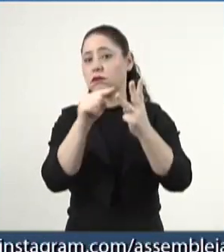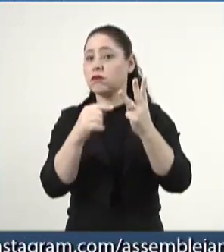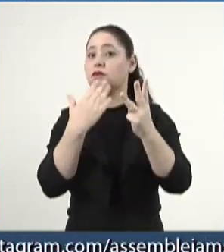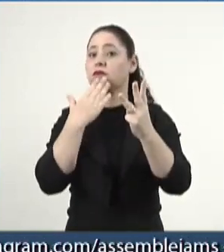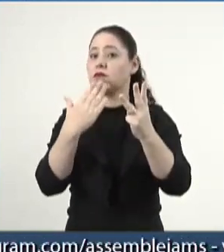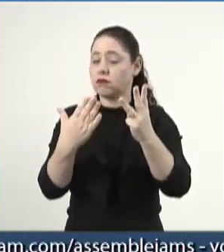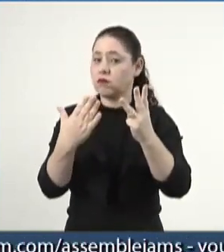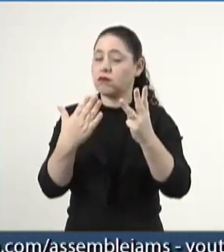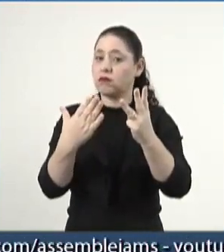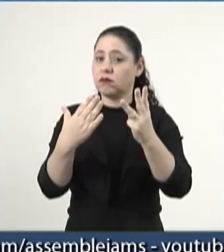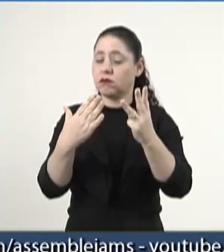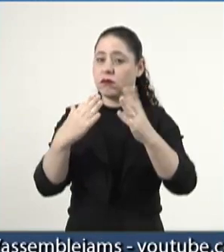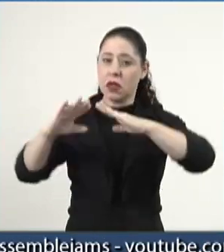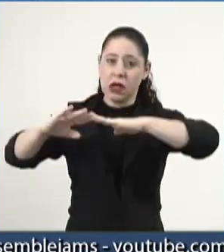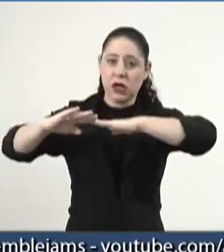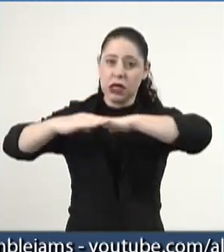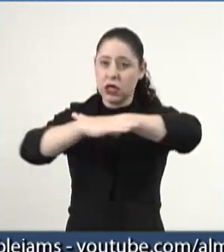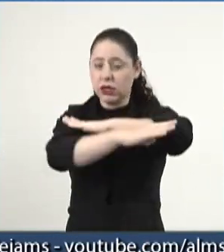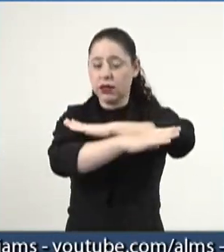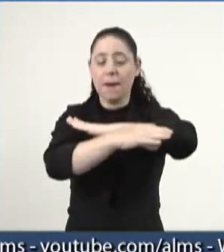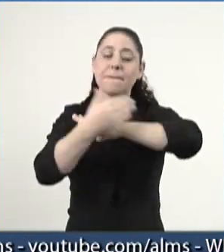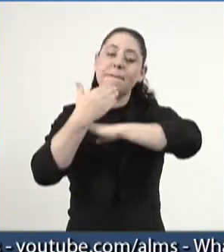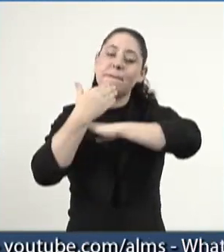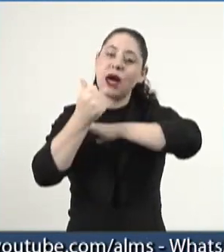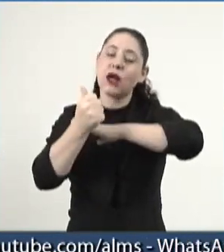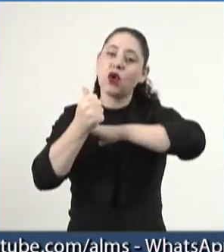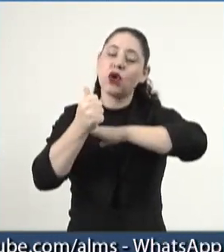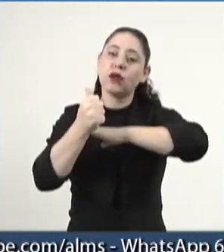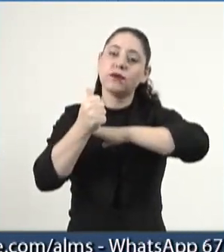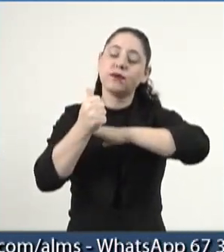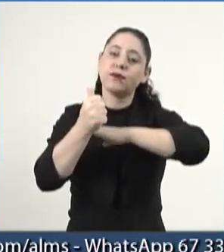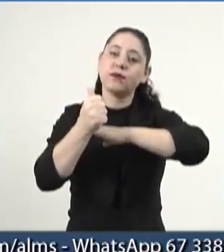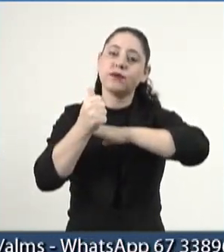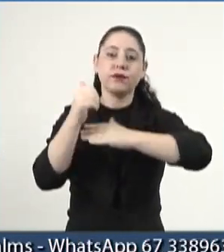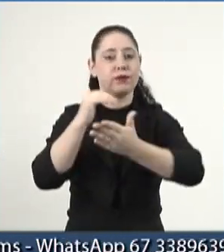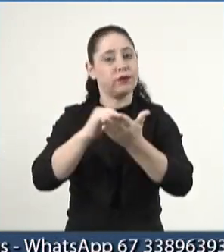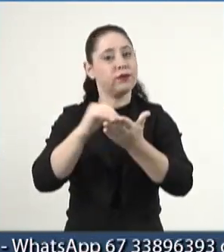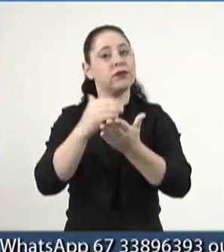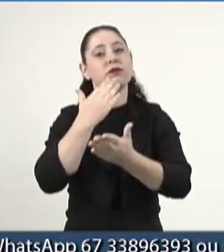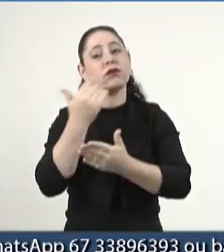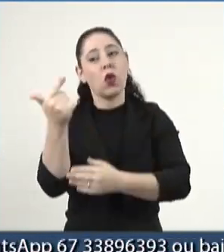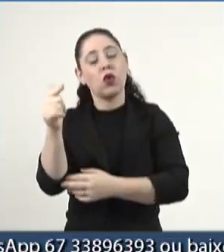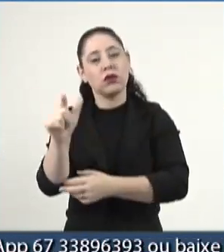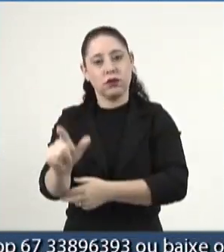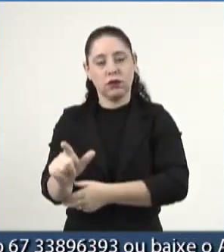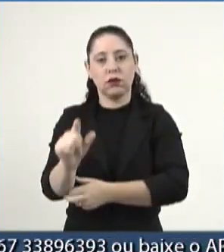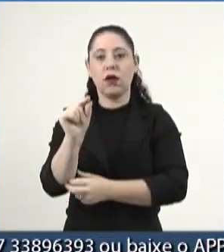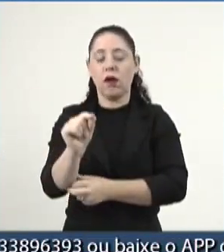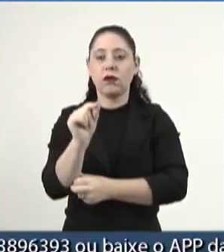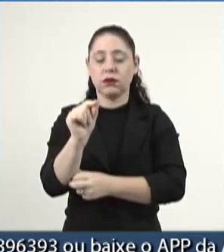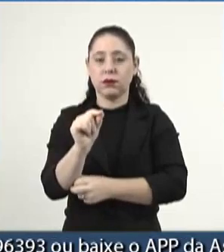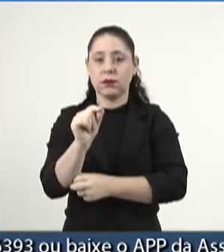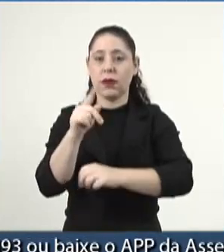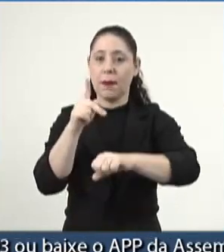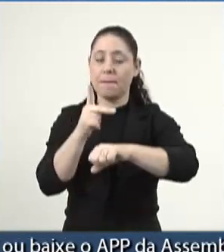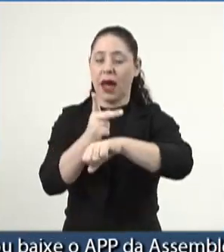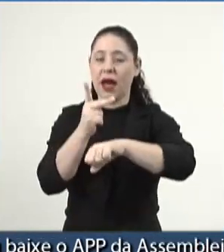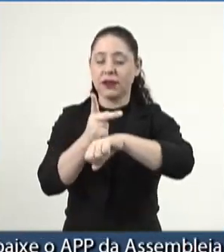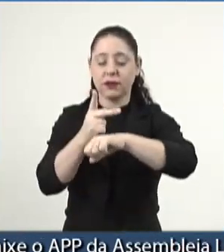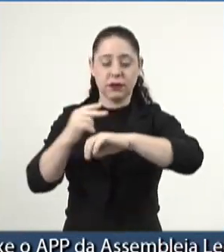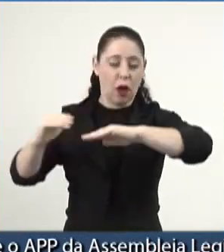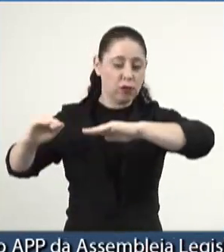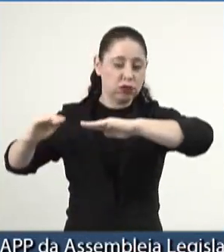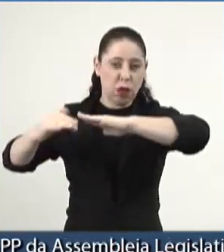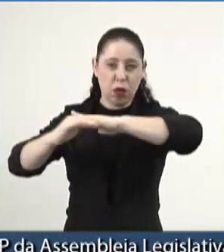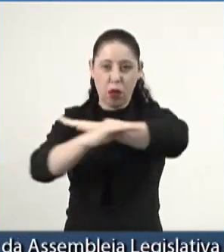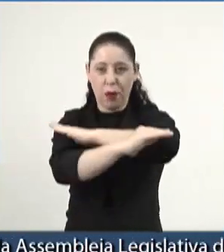solicitações de recuperação da Rua Steiner, Gali, a esta secretaria reiteramos o pedido de cascalhamento e patrulhamento dessas